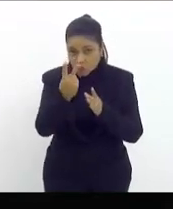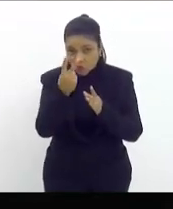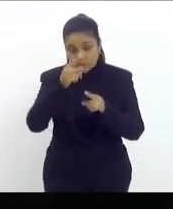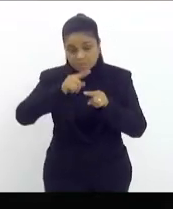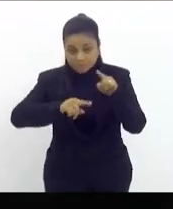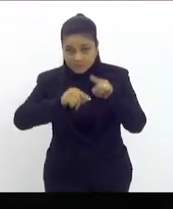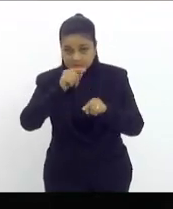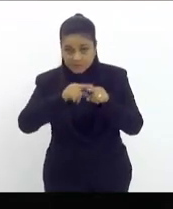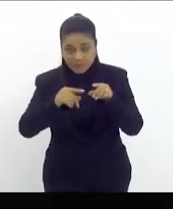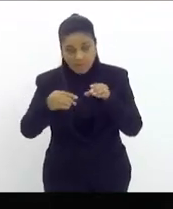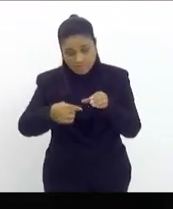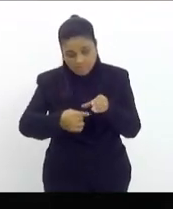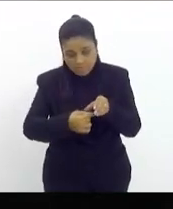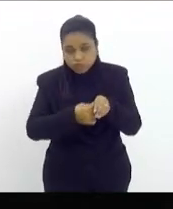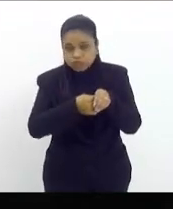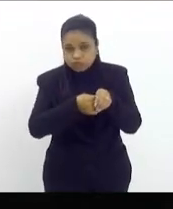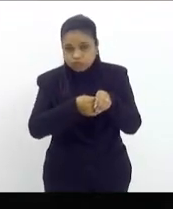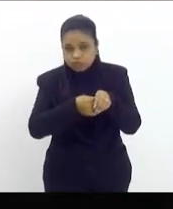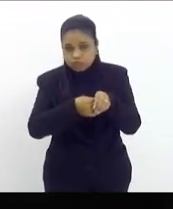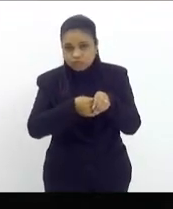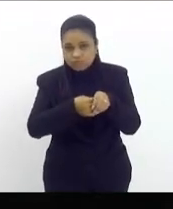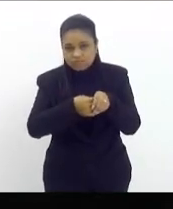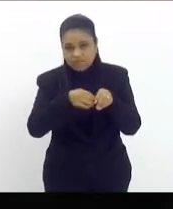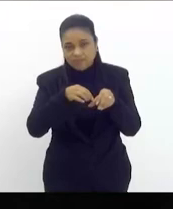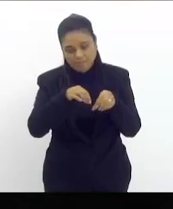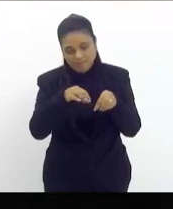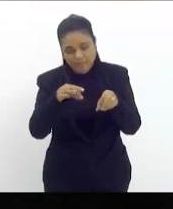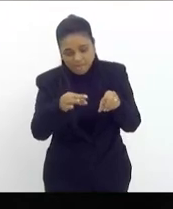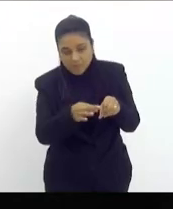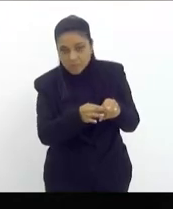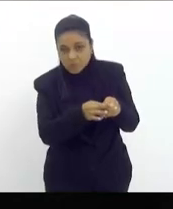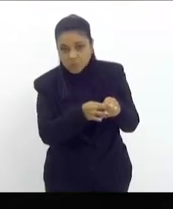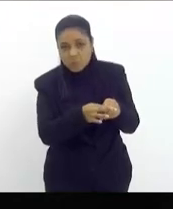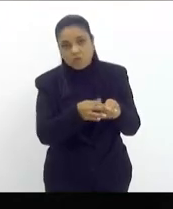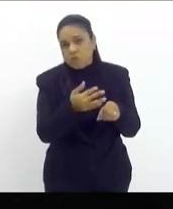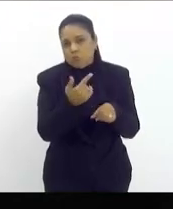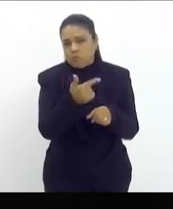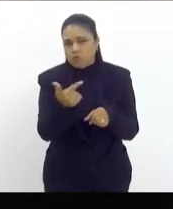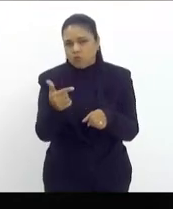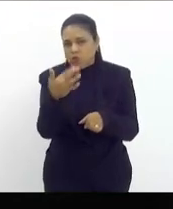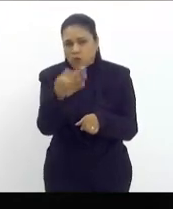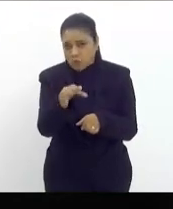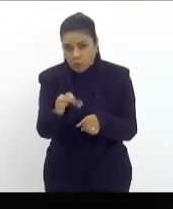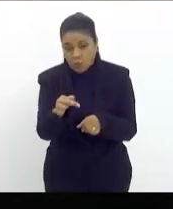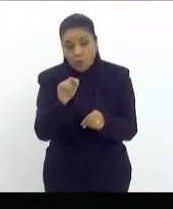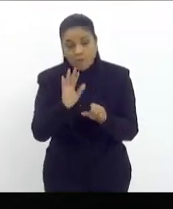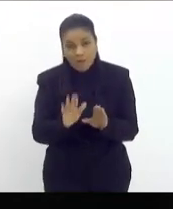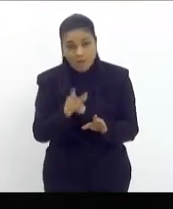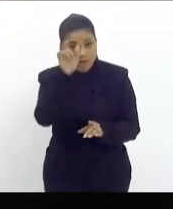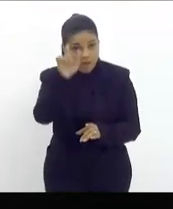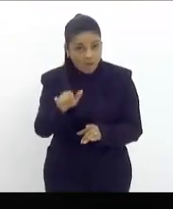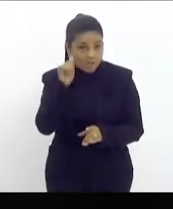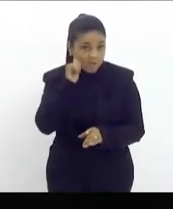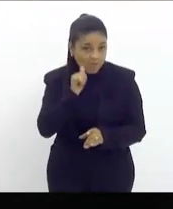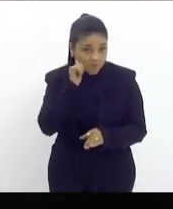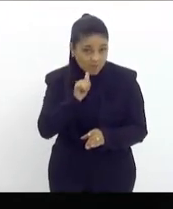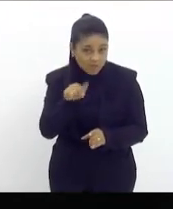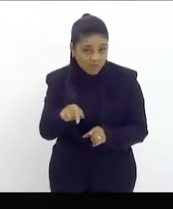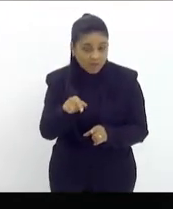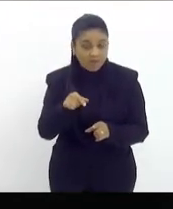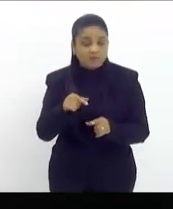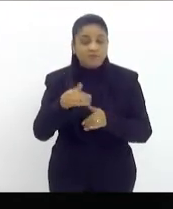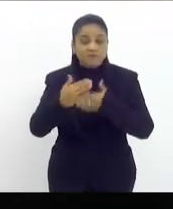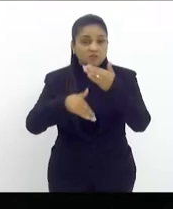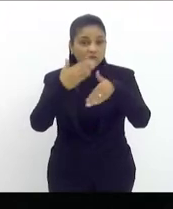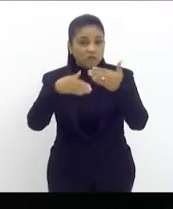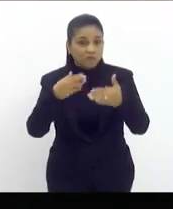que a época seria indolor, mas ocorre que essas mulheres, esse método era um método desenvolvido pela